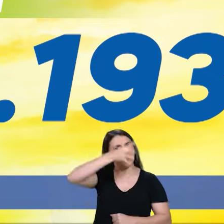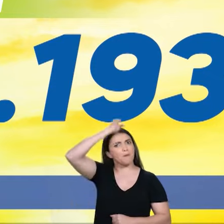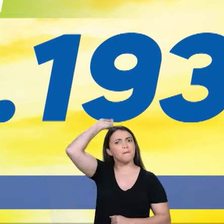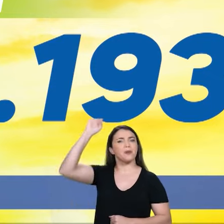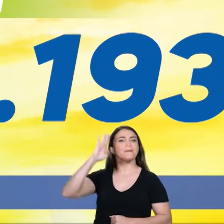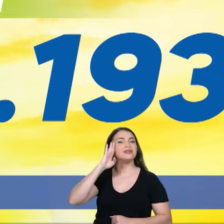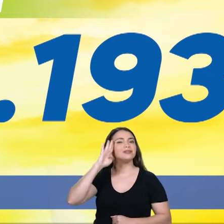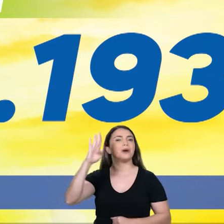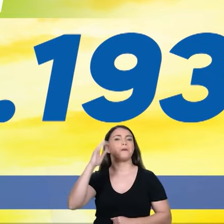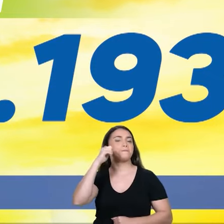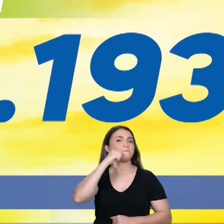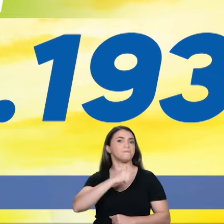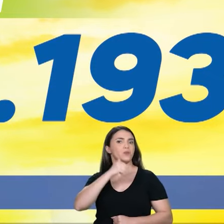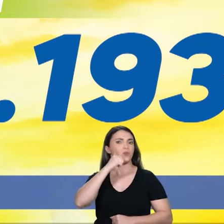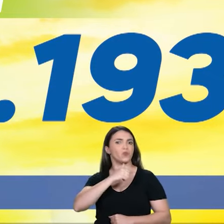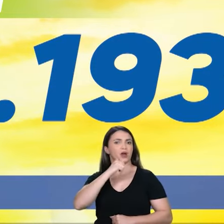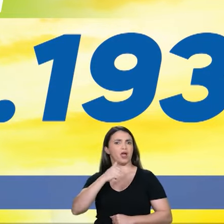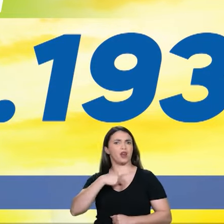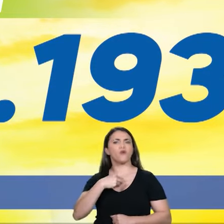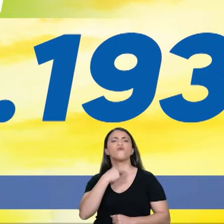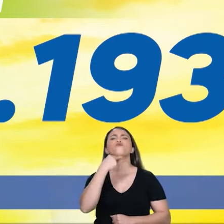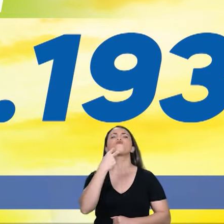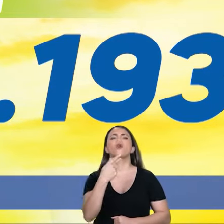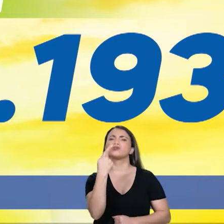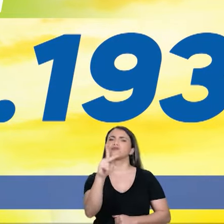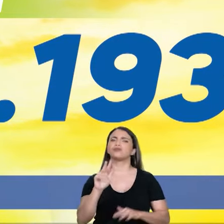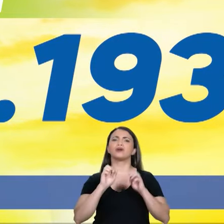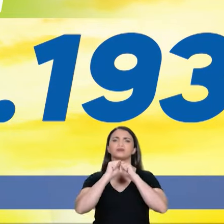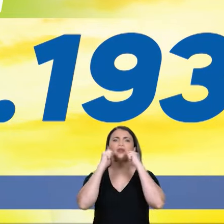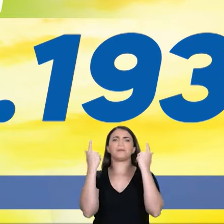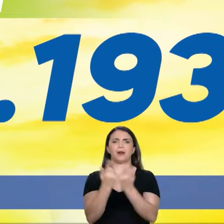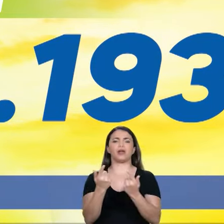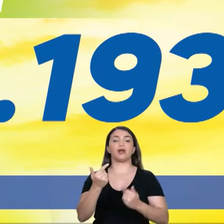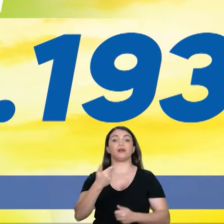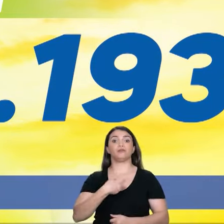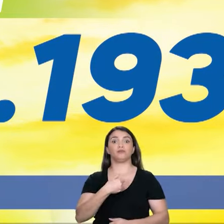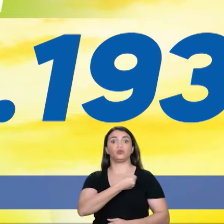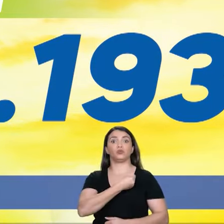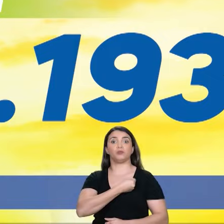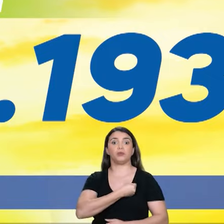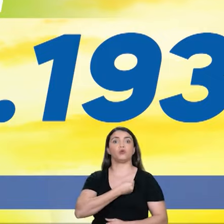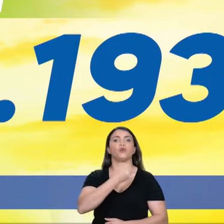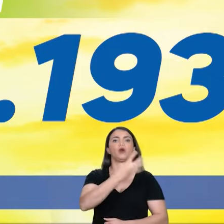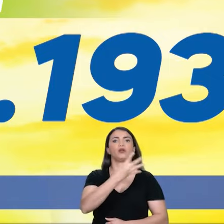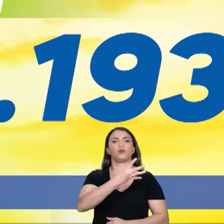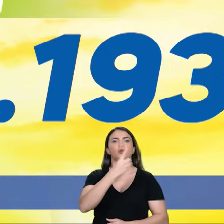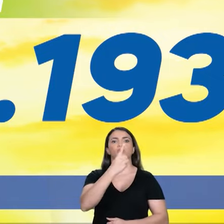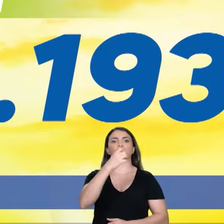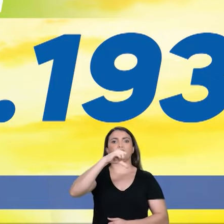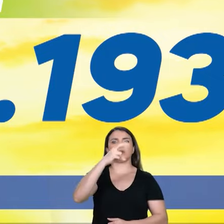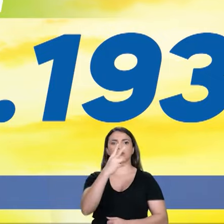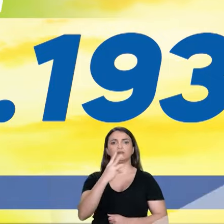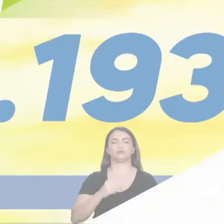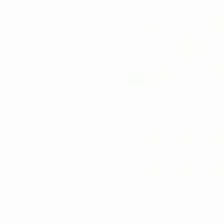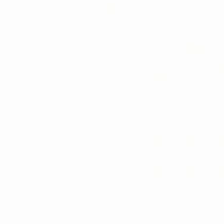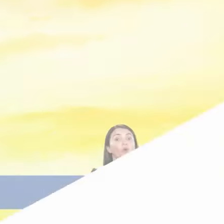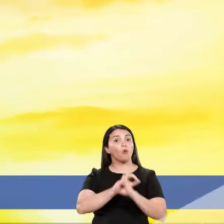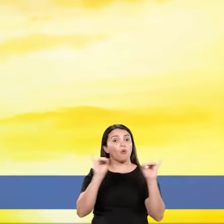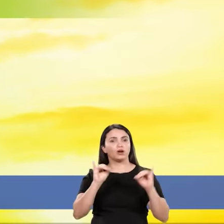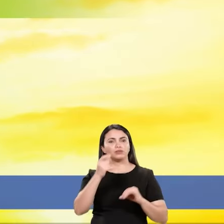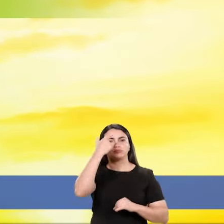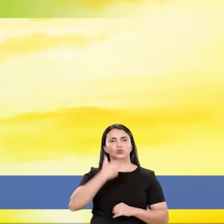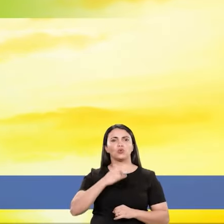bombeiro goiano. Principalmente da mulher bombeira. Serei a sua voz na Assembleia. Sargento Silvana Maria, deputado estadual, 4493.